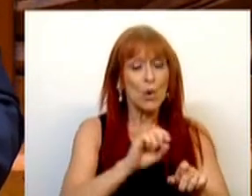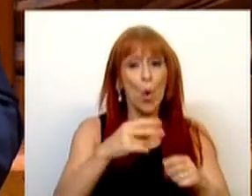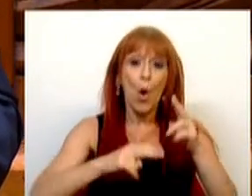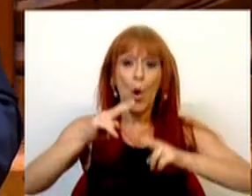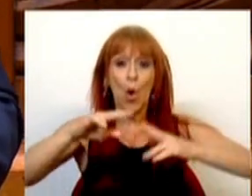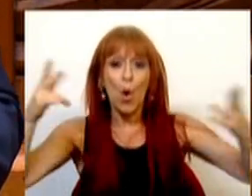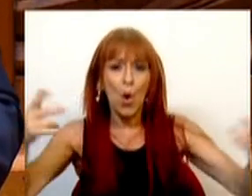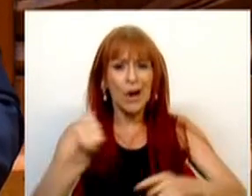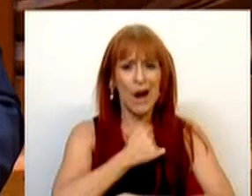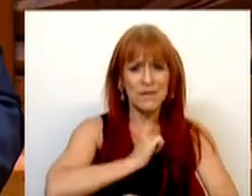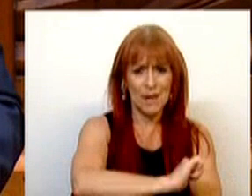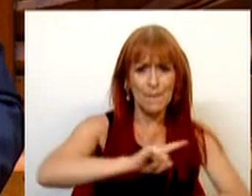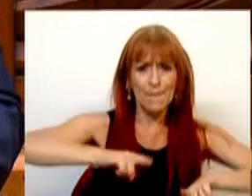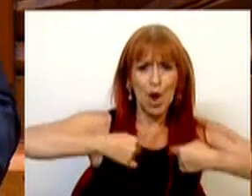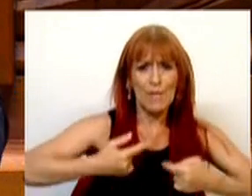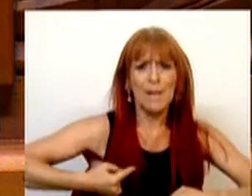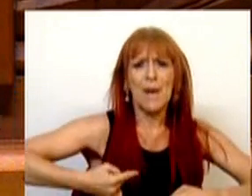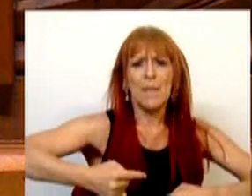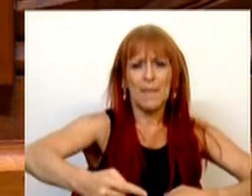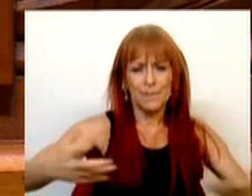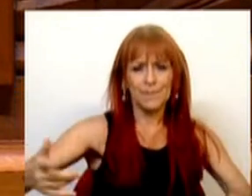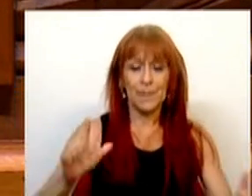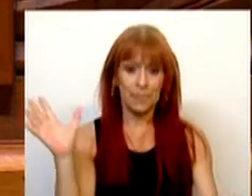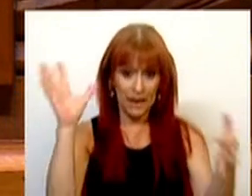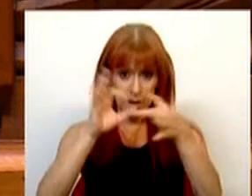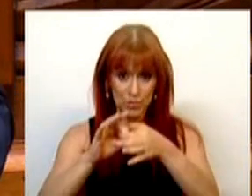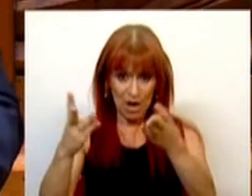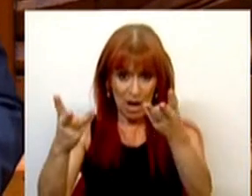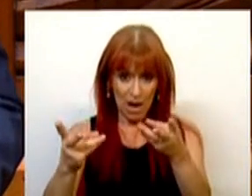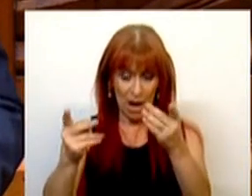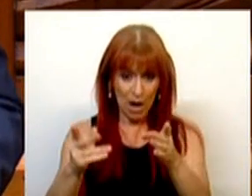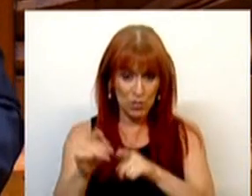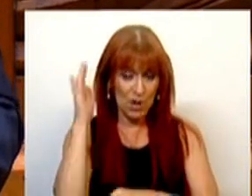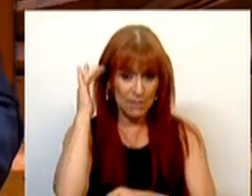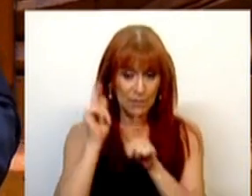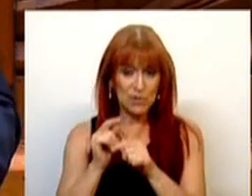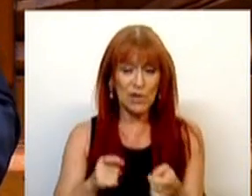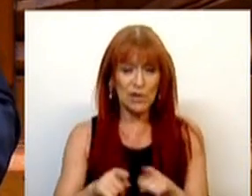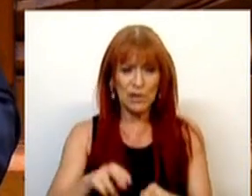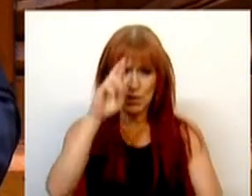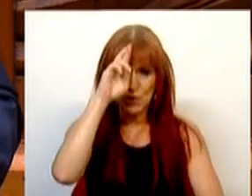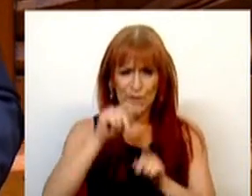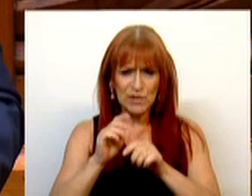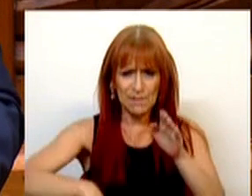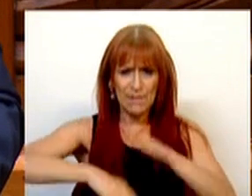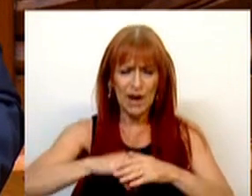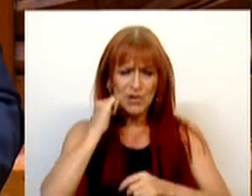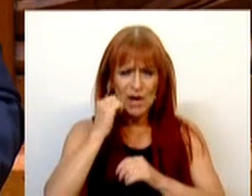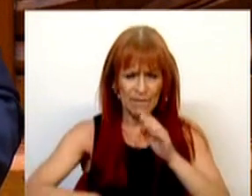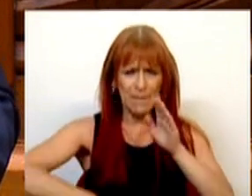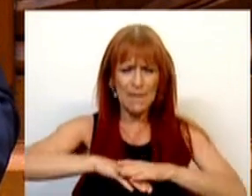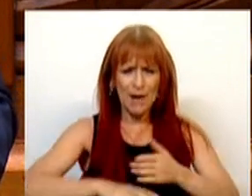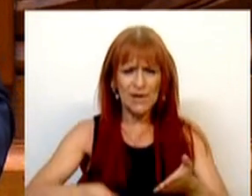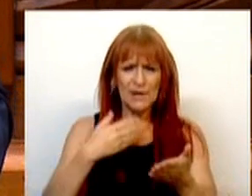construção de habitação própria permanente, associado ao cálculo da taxa de esforço máximo com agravamento máximo até